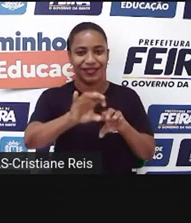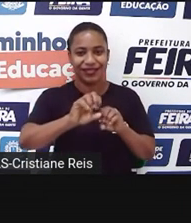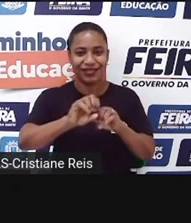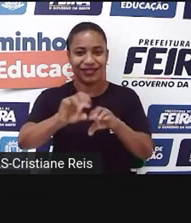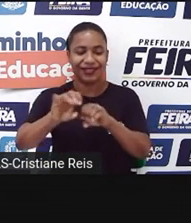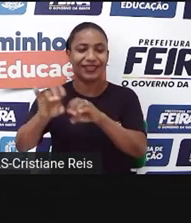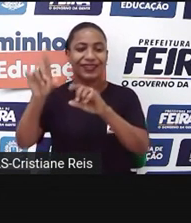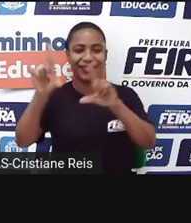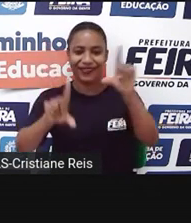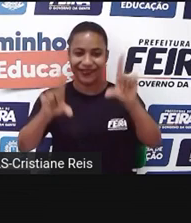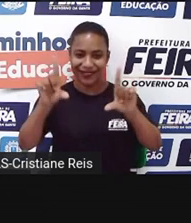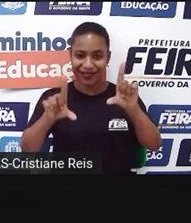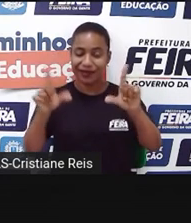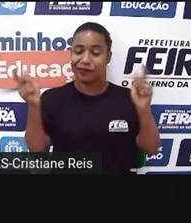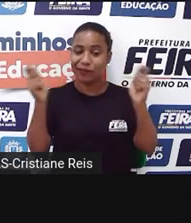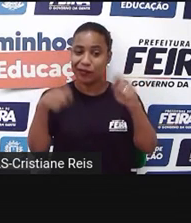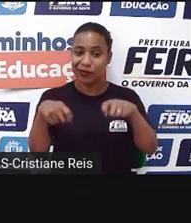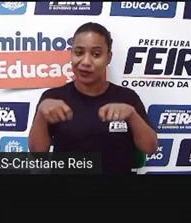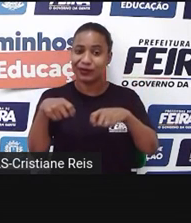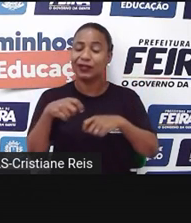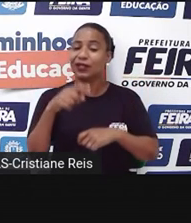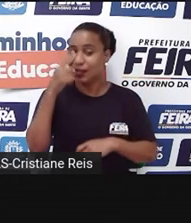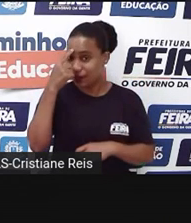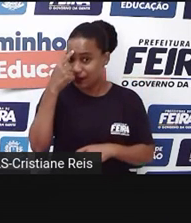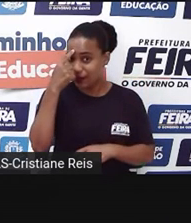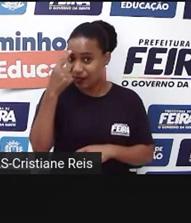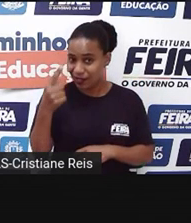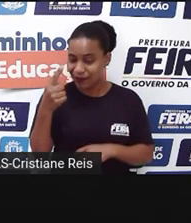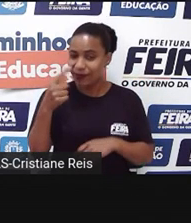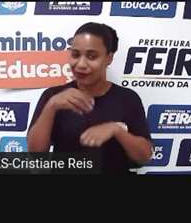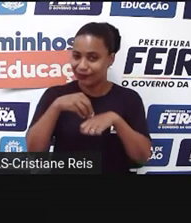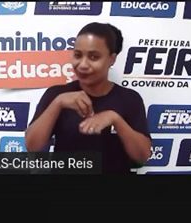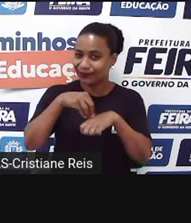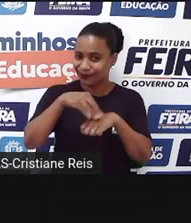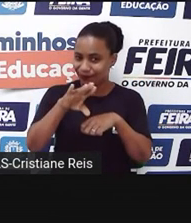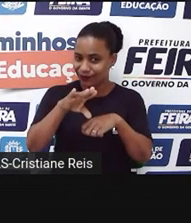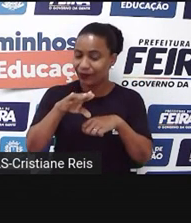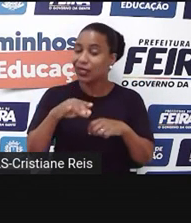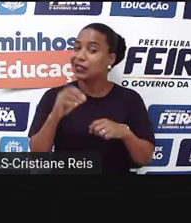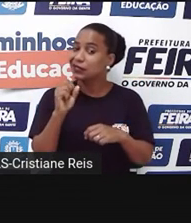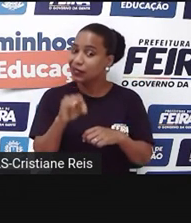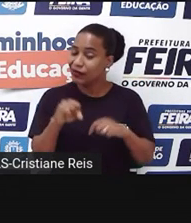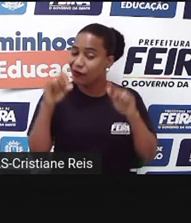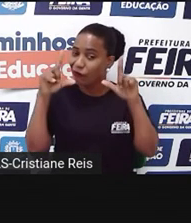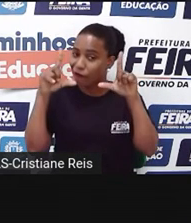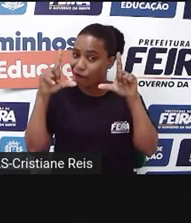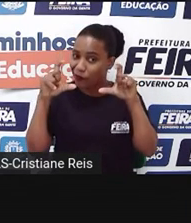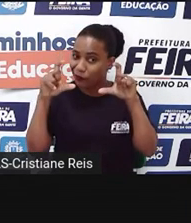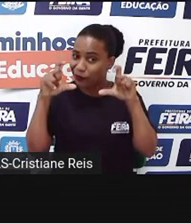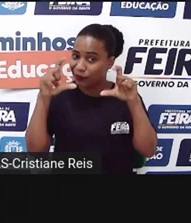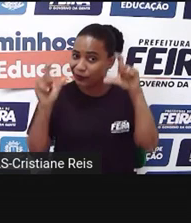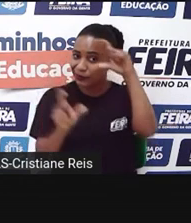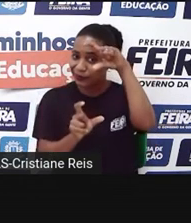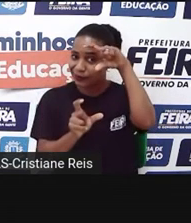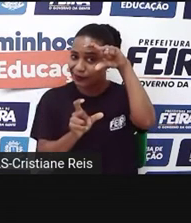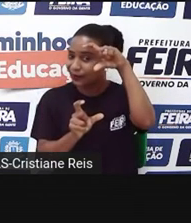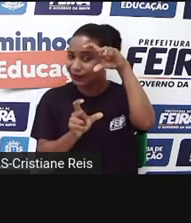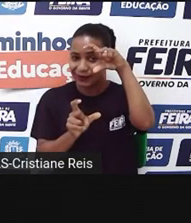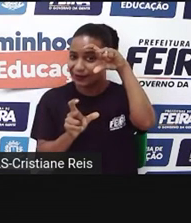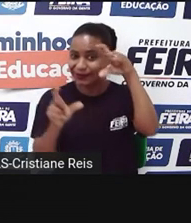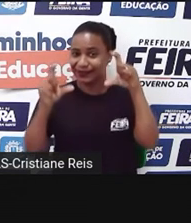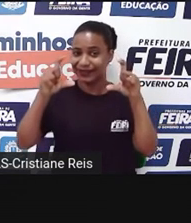cão tv. Lembrando de algumas dicas se você resolver enviar uma foto, tá? Celular na posição